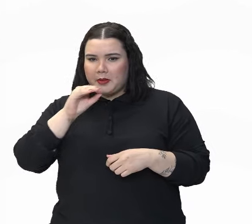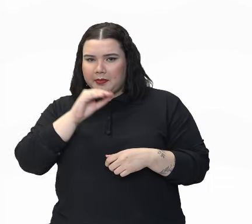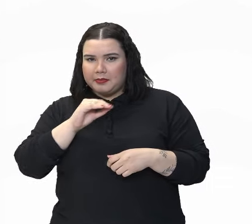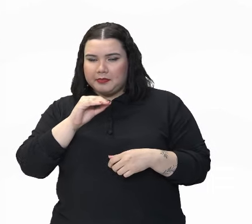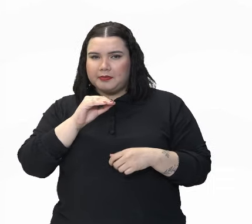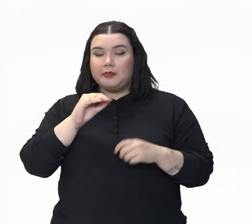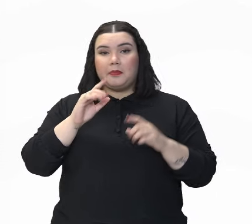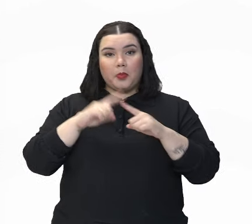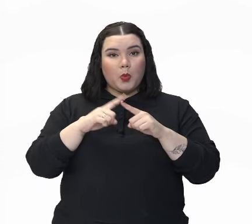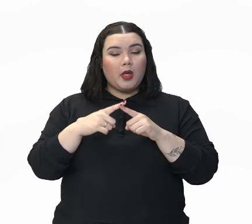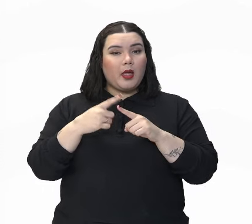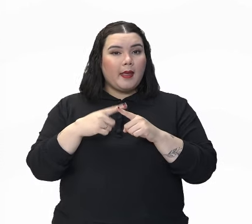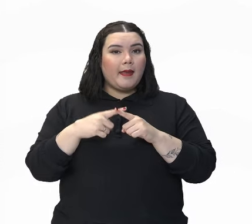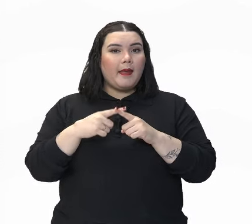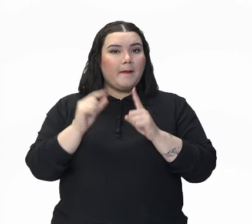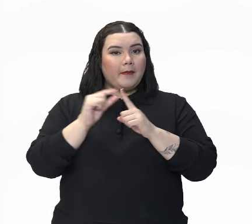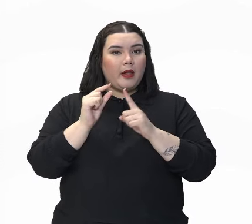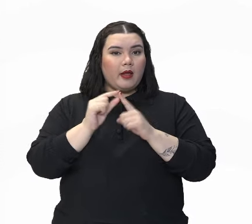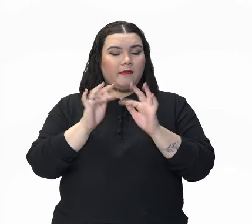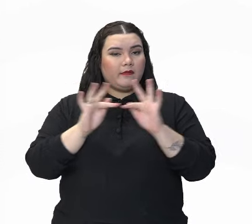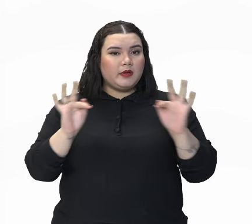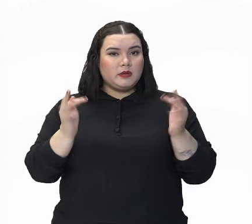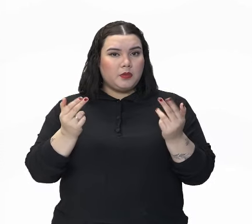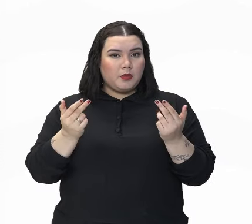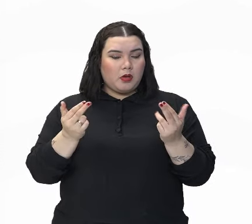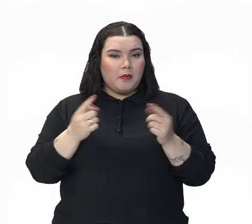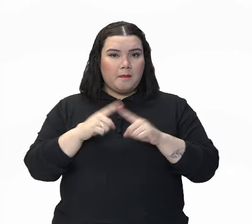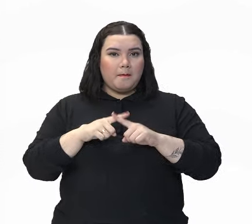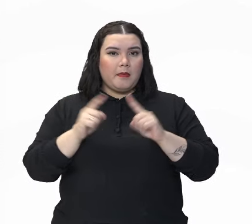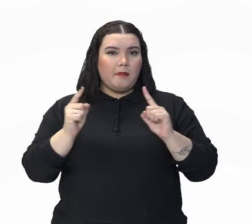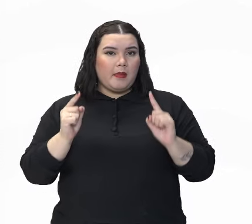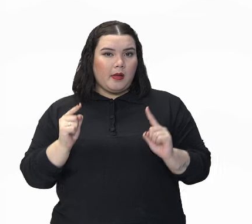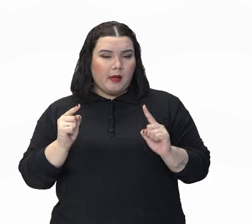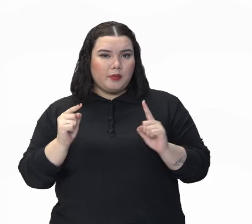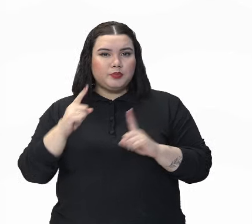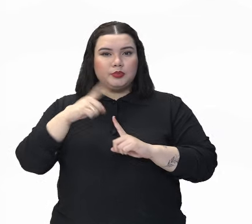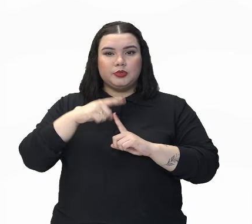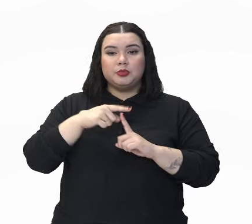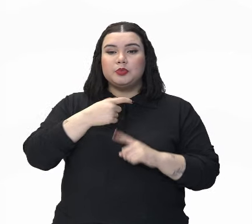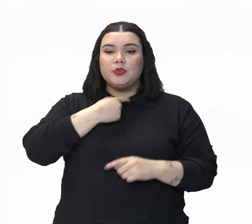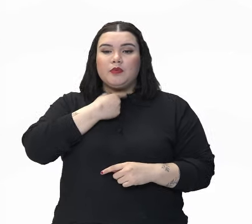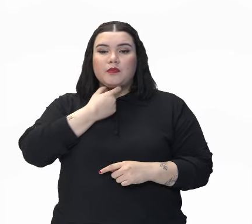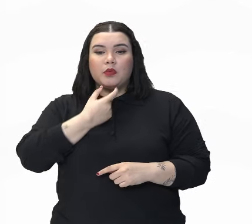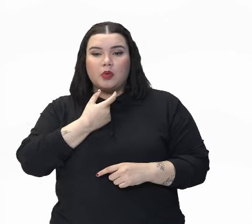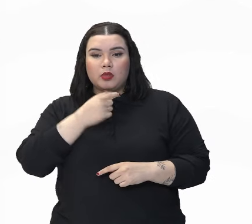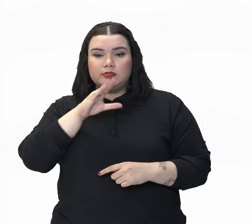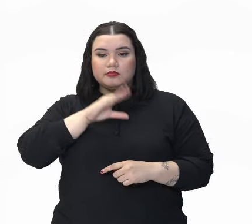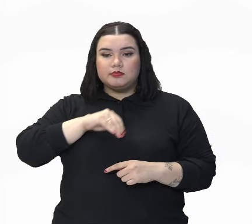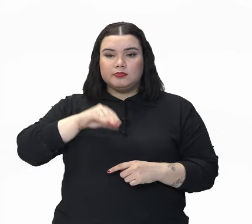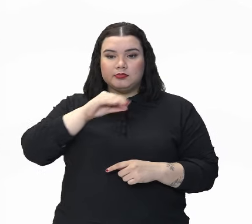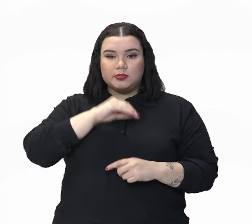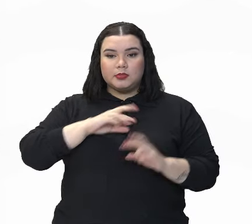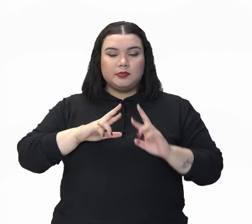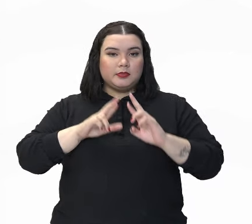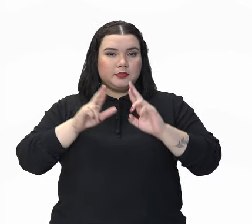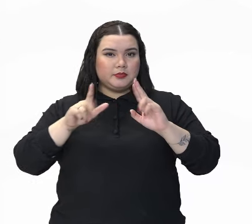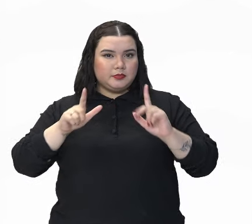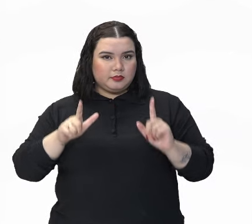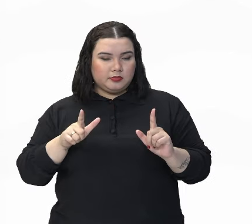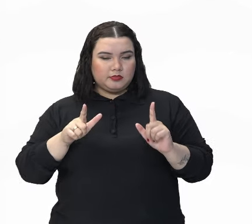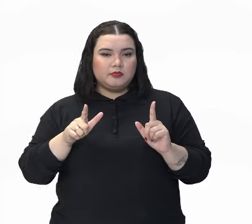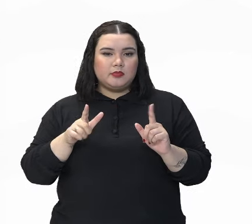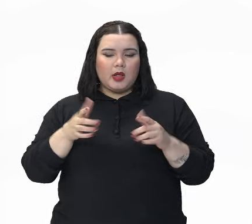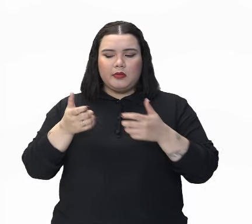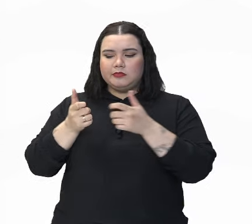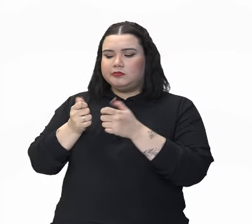palavras, né? As mesmas expressões. Mas a intenção percebe-se que é diferente. Então, ela